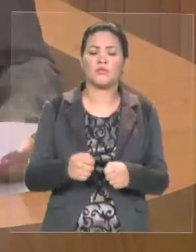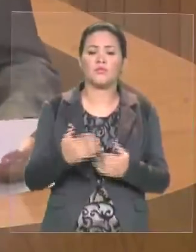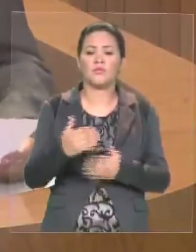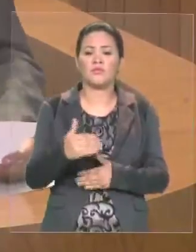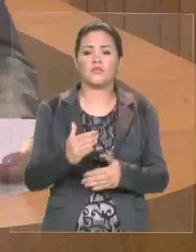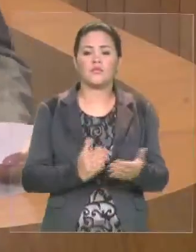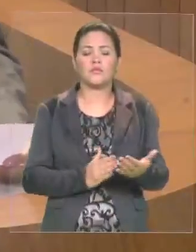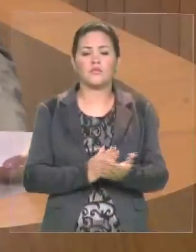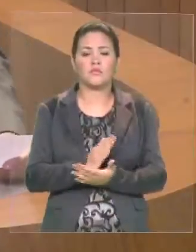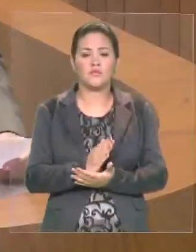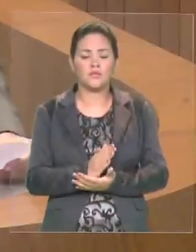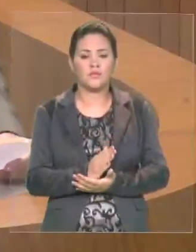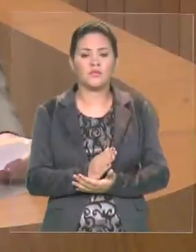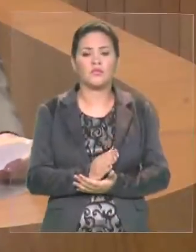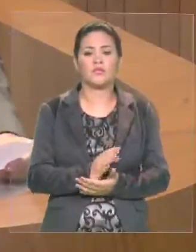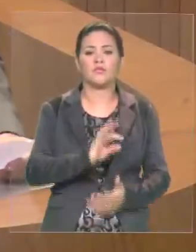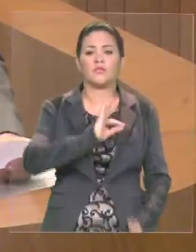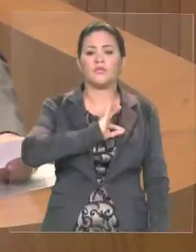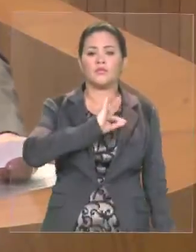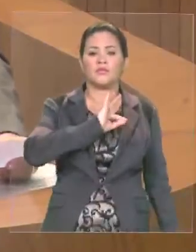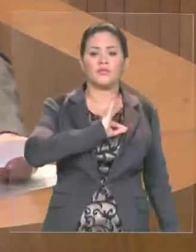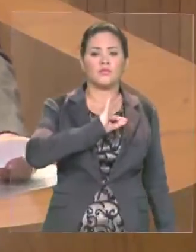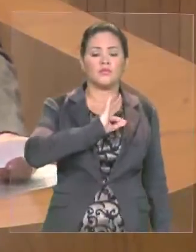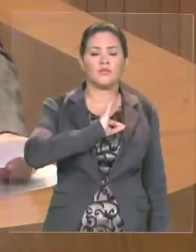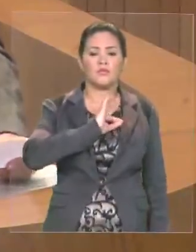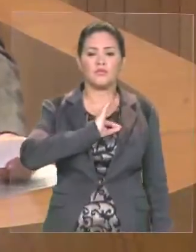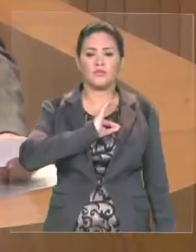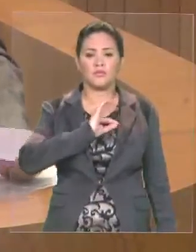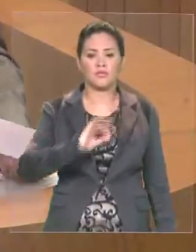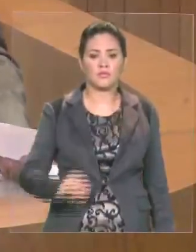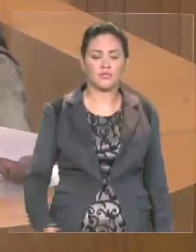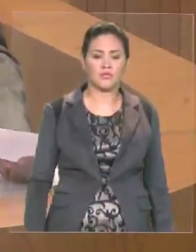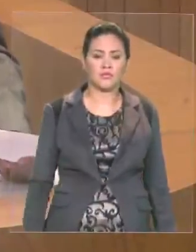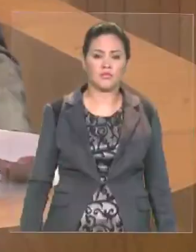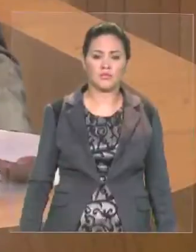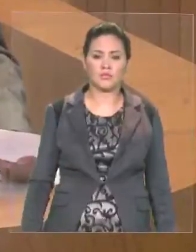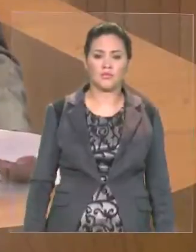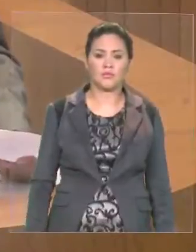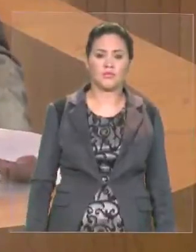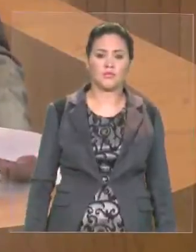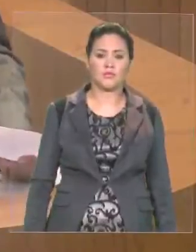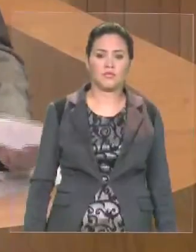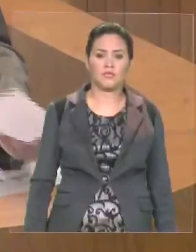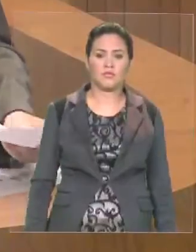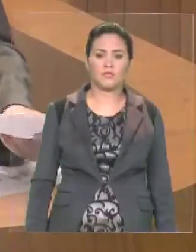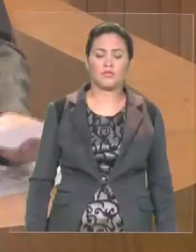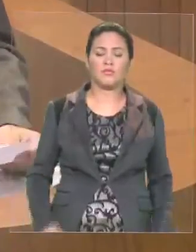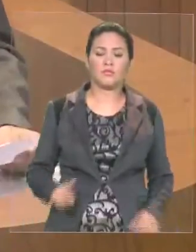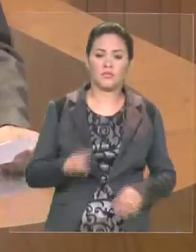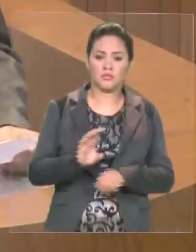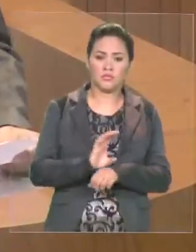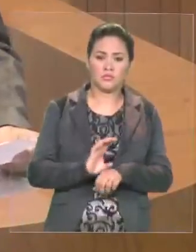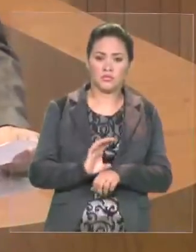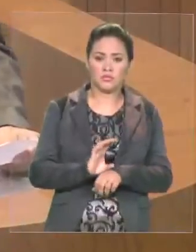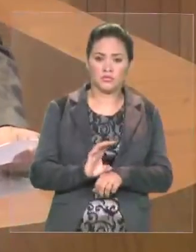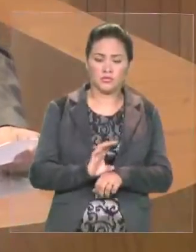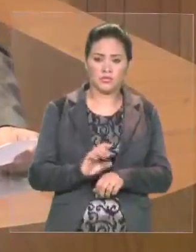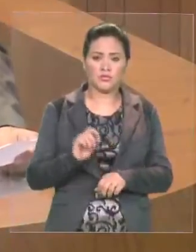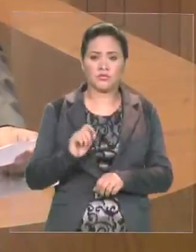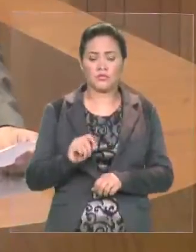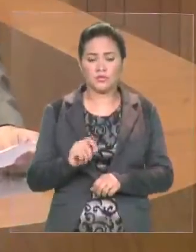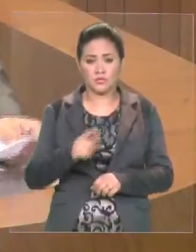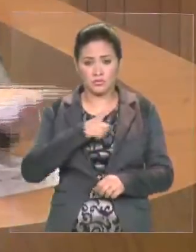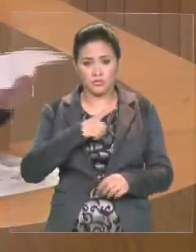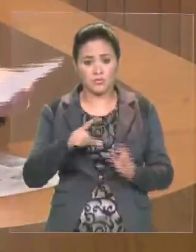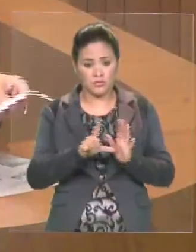do contingente policial no Estado do Maranhão. Então, a Constituição, que garante a prerrogativa legal